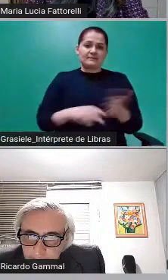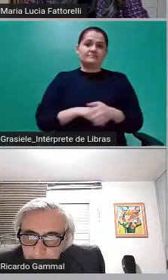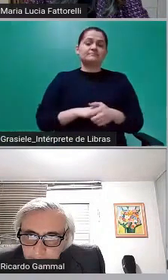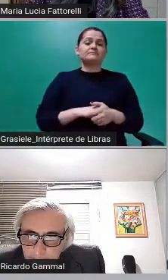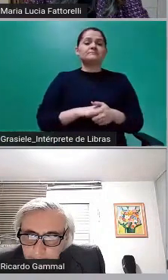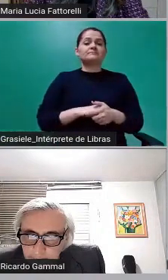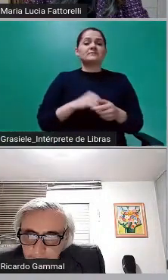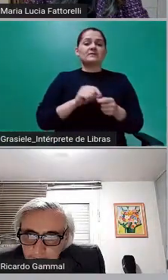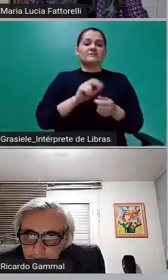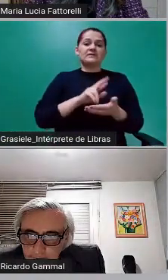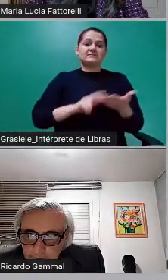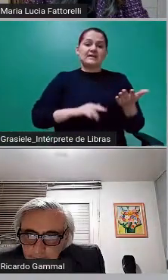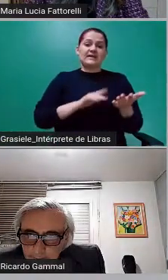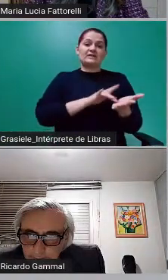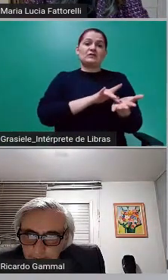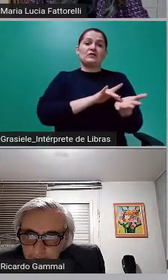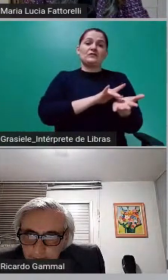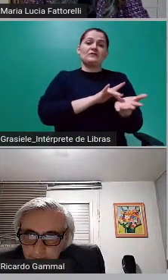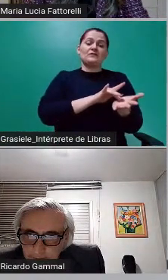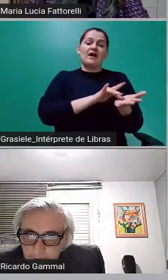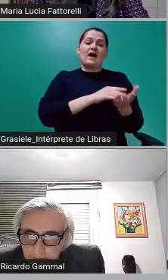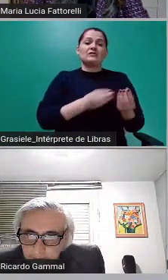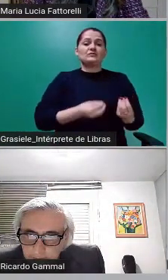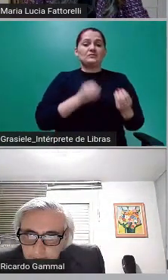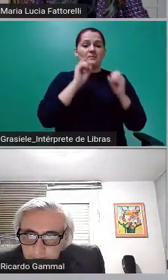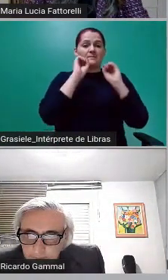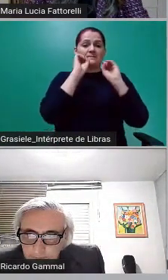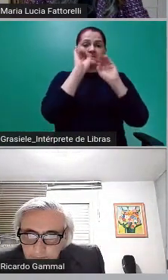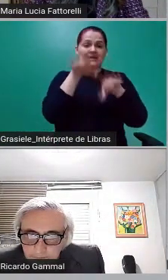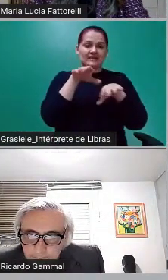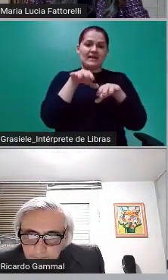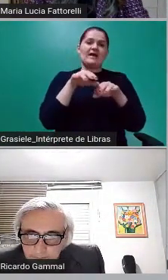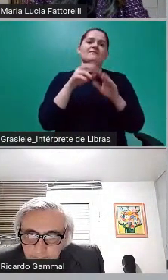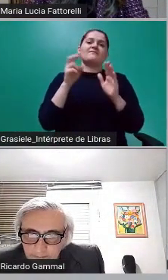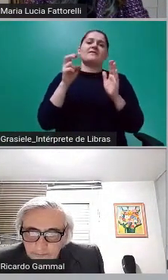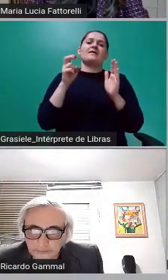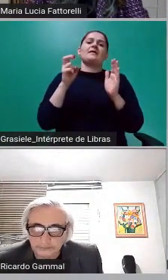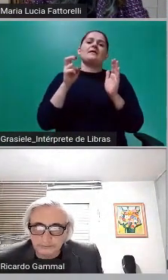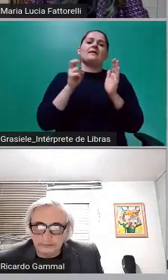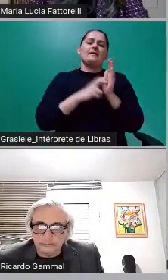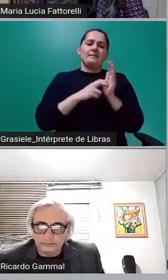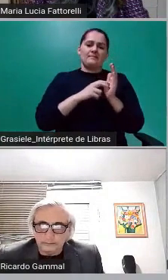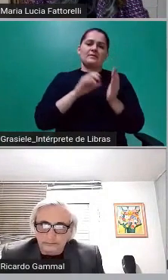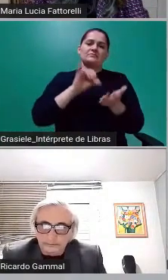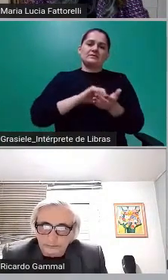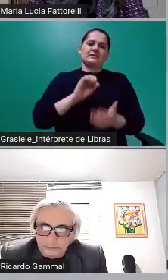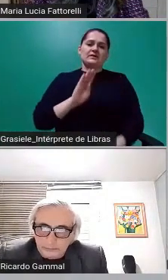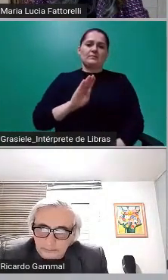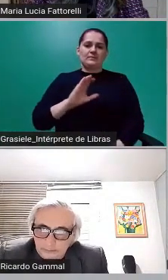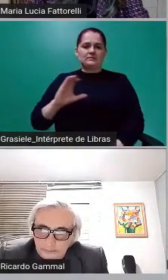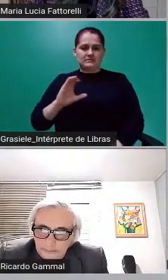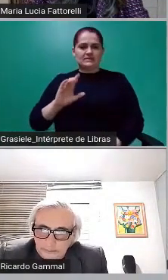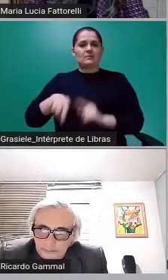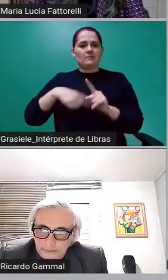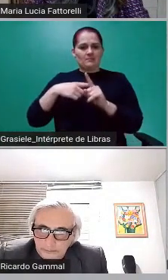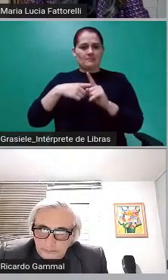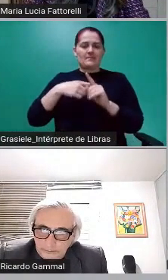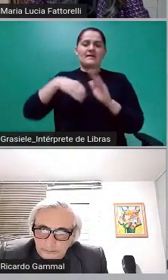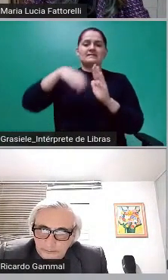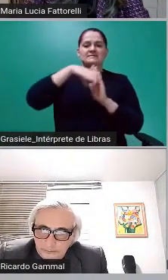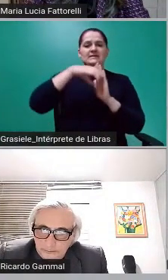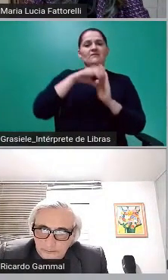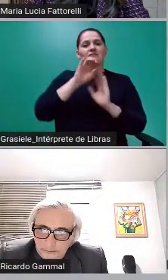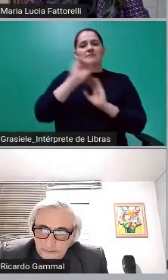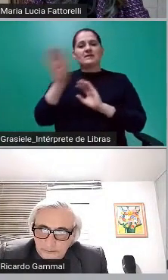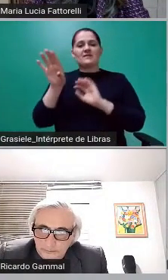Senado para conseguir autorização para a emissão desses títulos. A CPI apurou